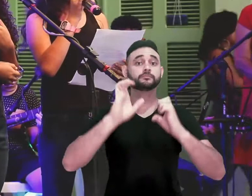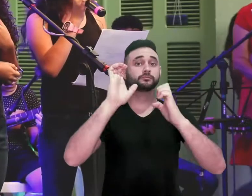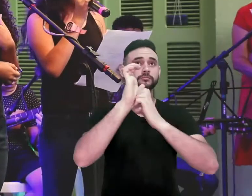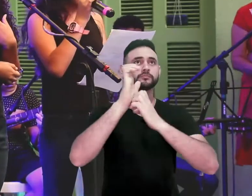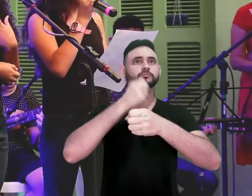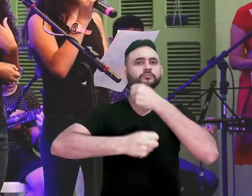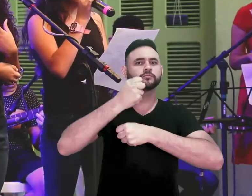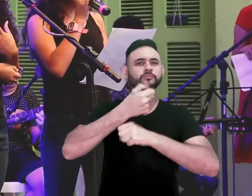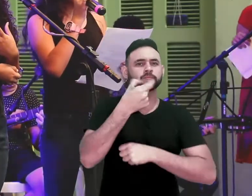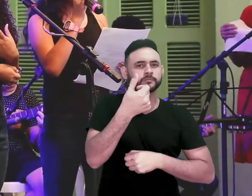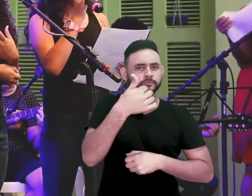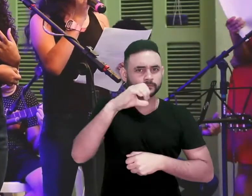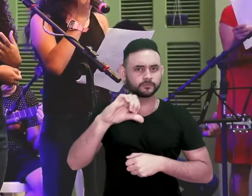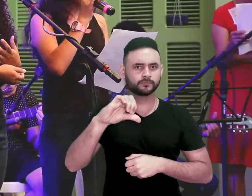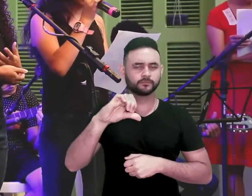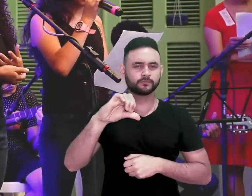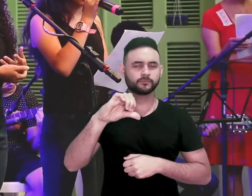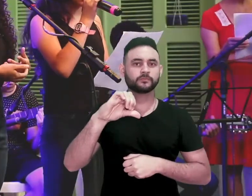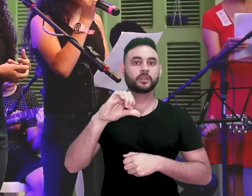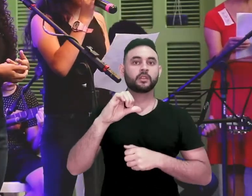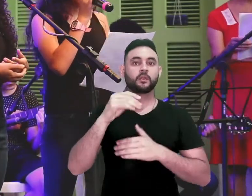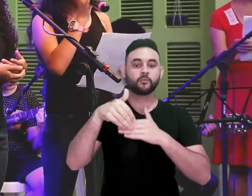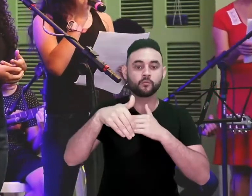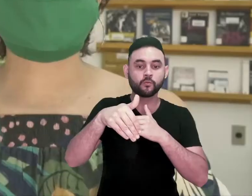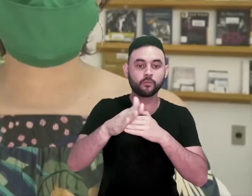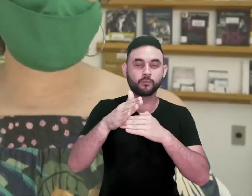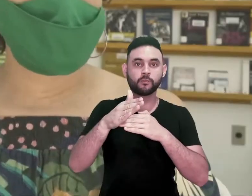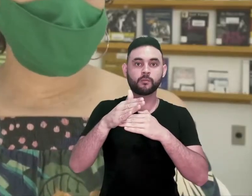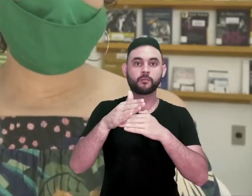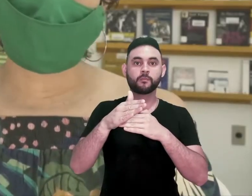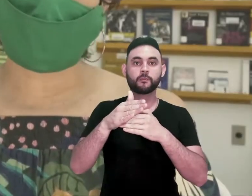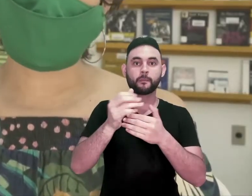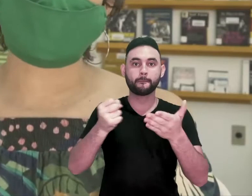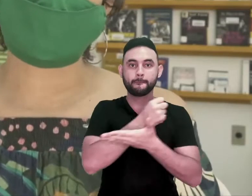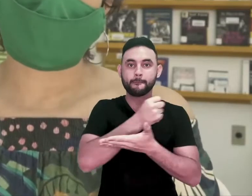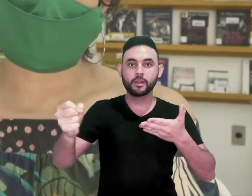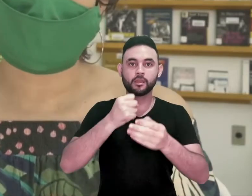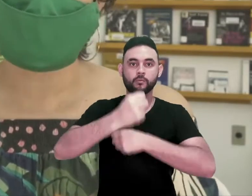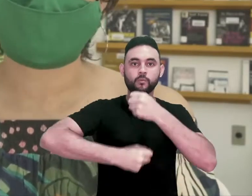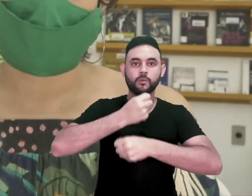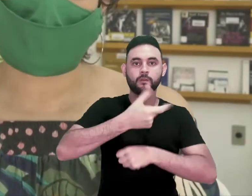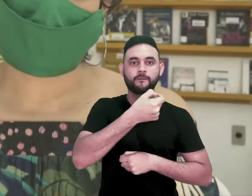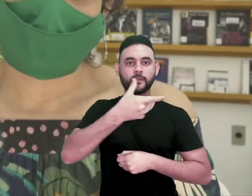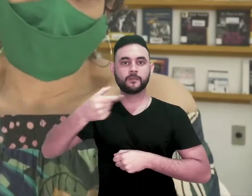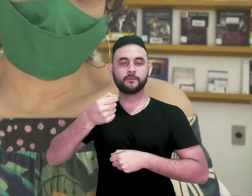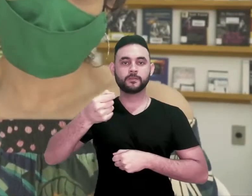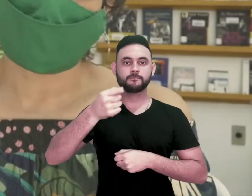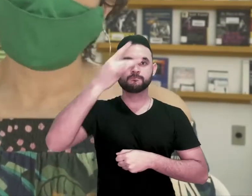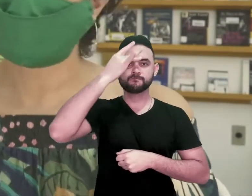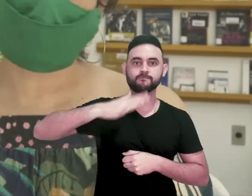até o ano de 2019. Quando a gente adentra 2020, todos somos pegos de surpresa,